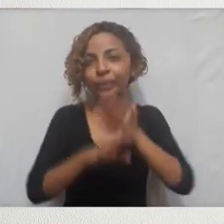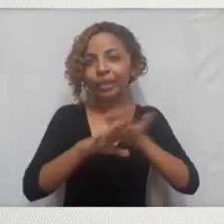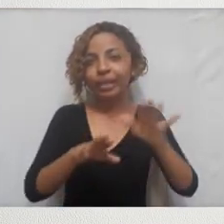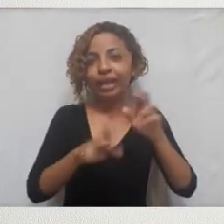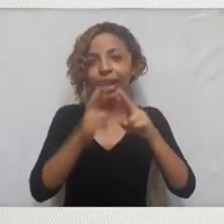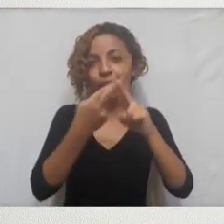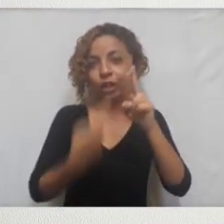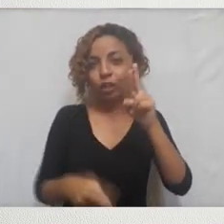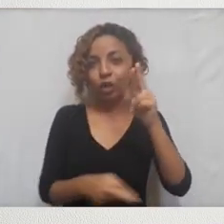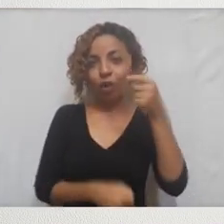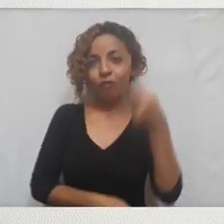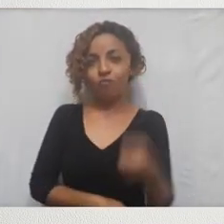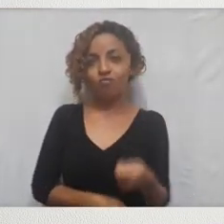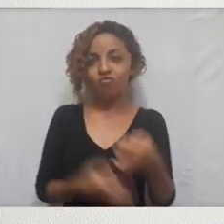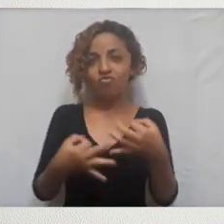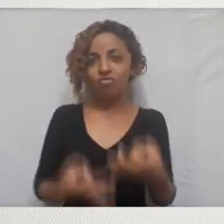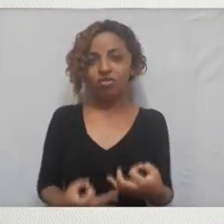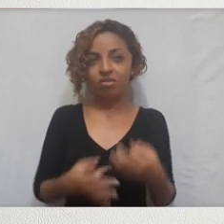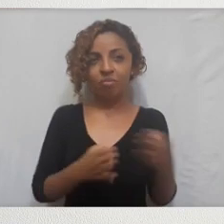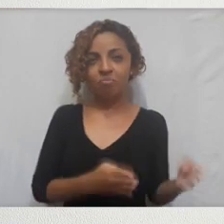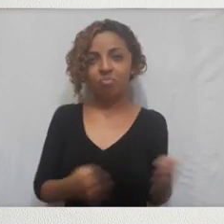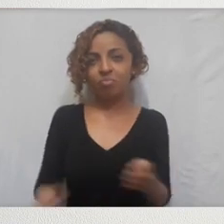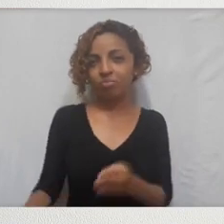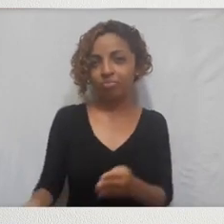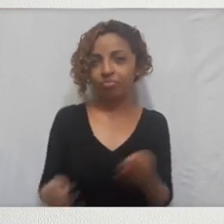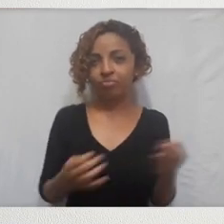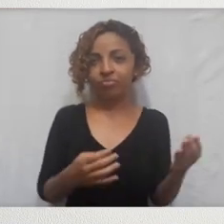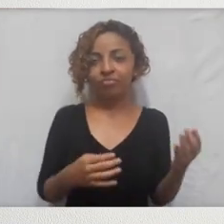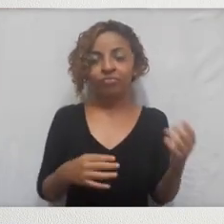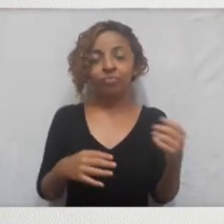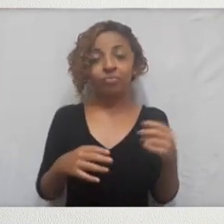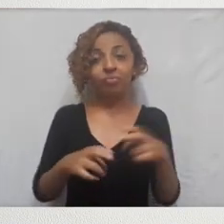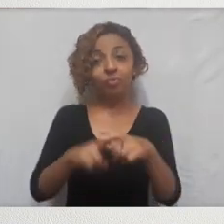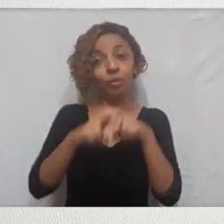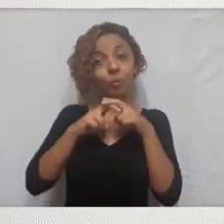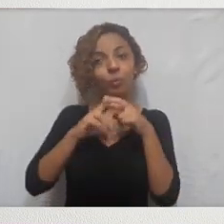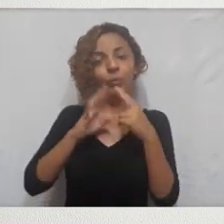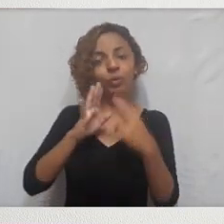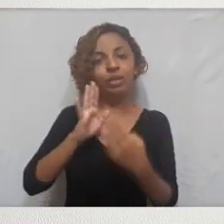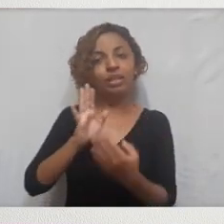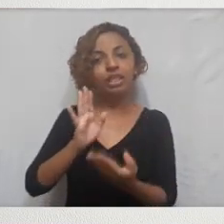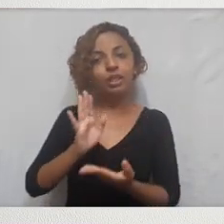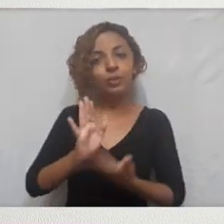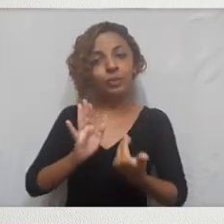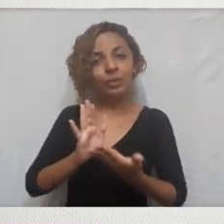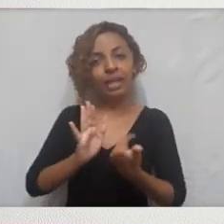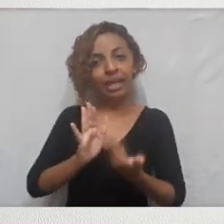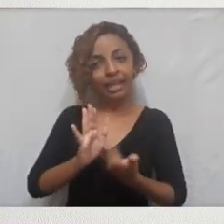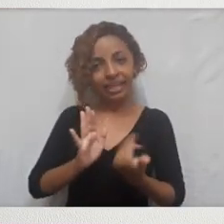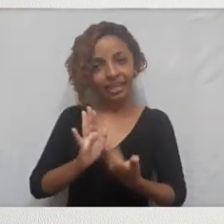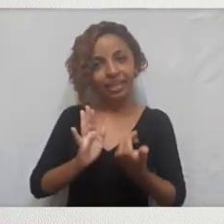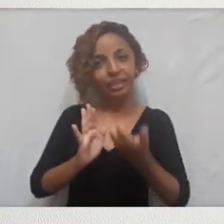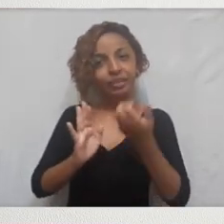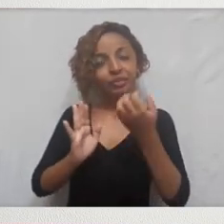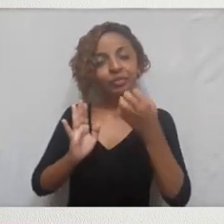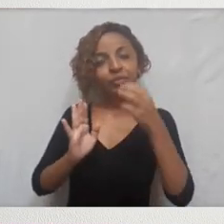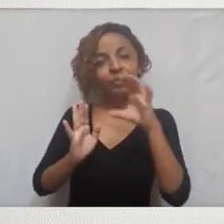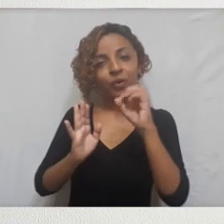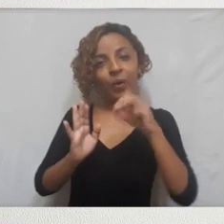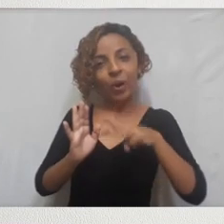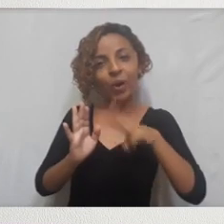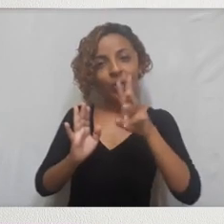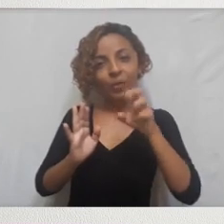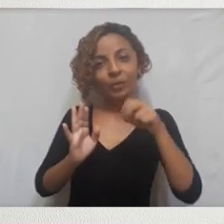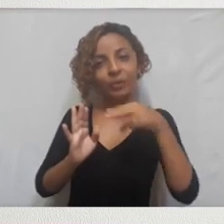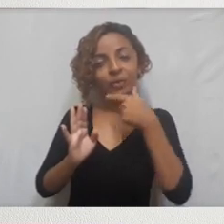E ele vai passando sobre tudo isso, até chegar na grande ascensão dos anos 90, globalização,